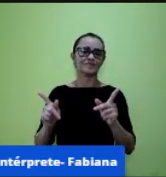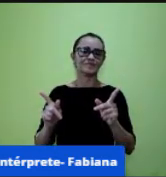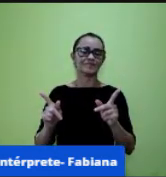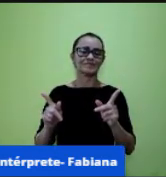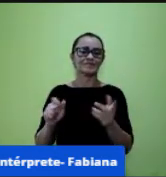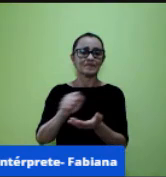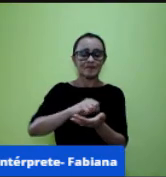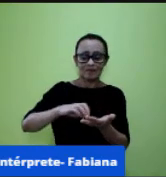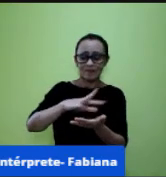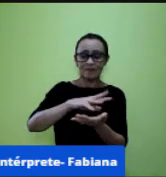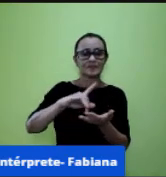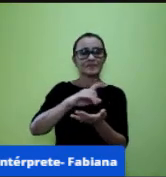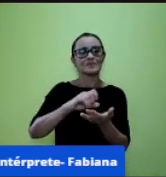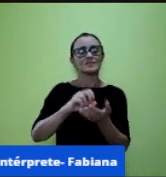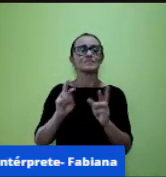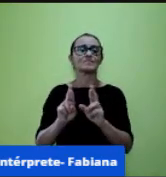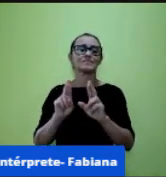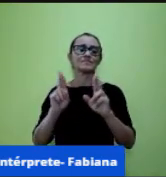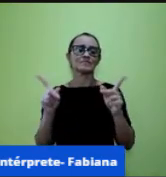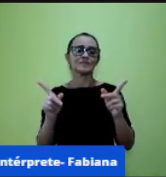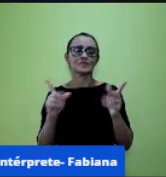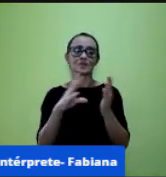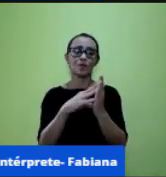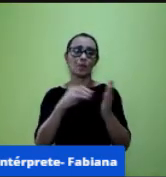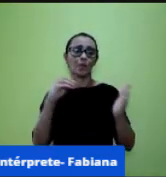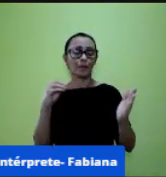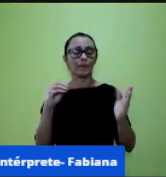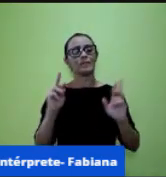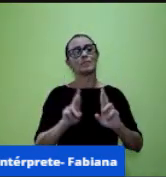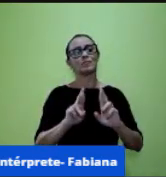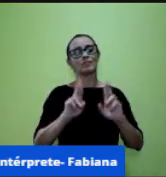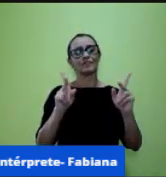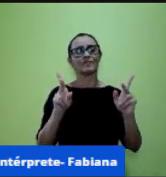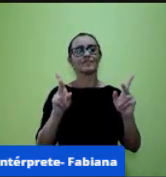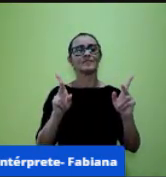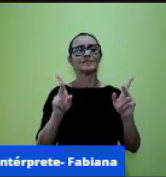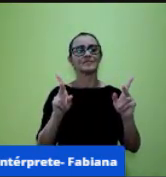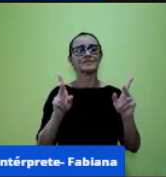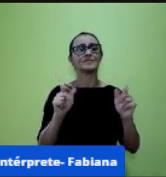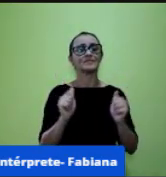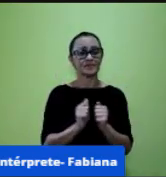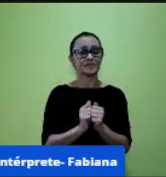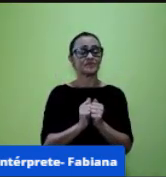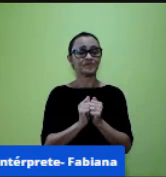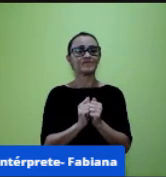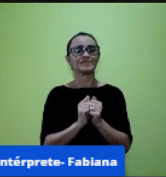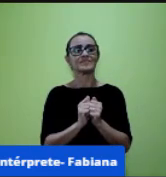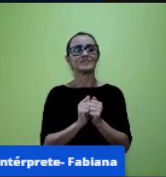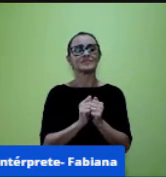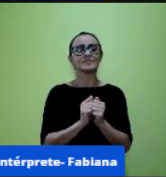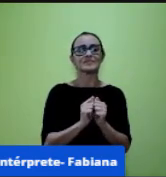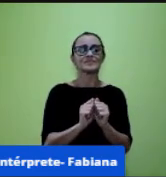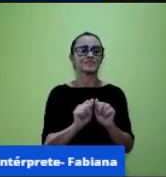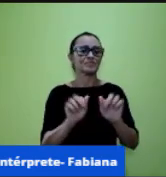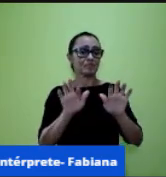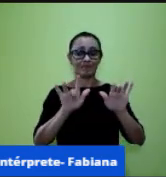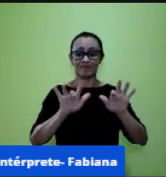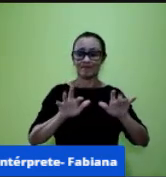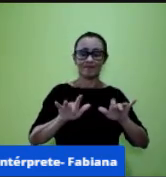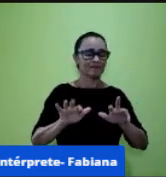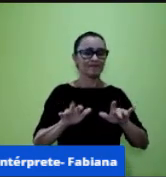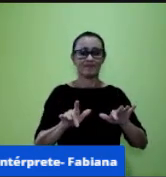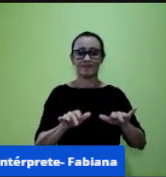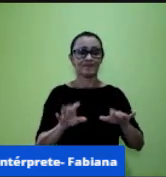pode até existir mas num outro modelo num outro sistema tudo né somos nós que estamos escrevendo digitalmente né